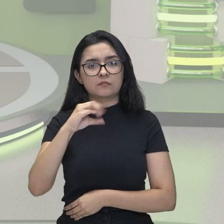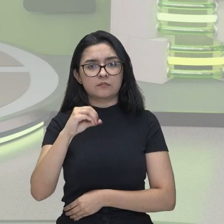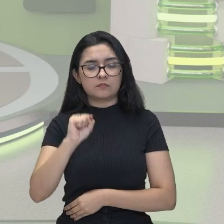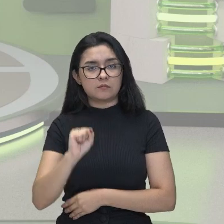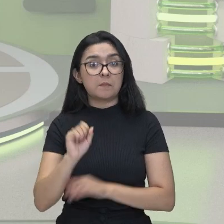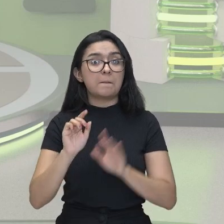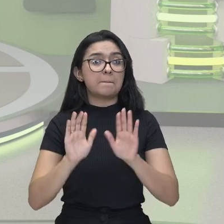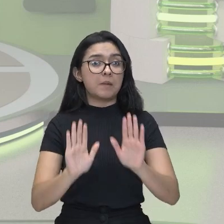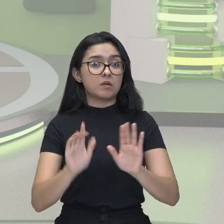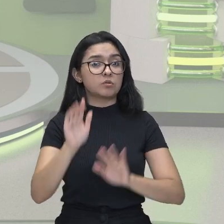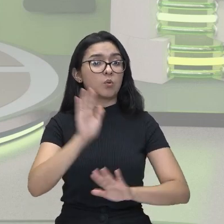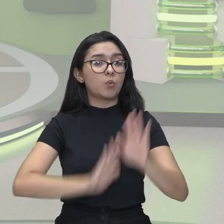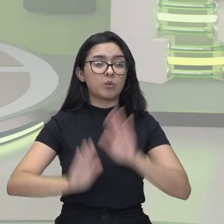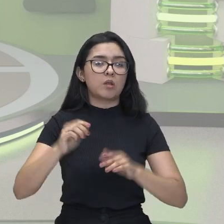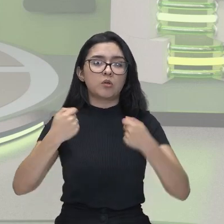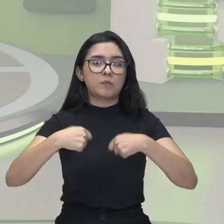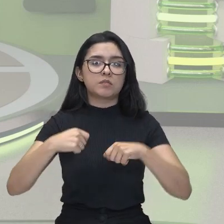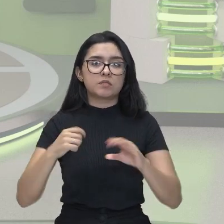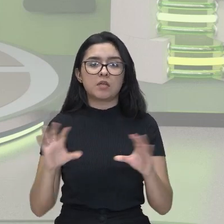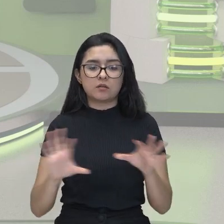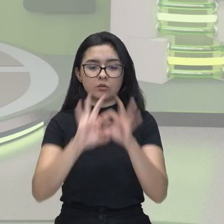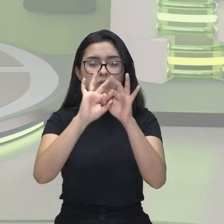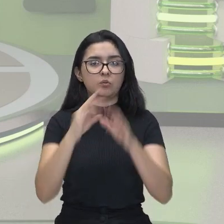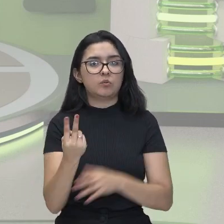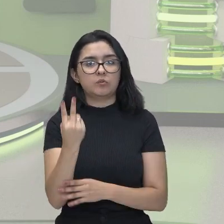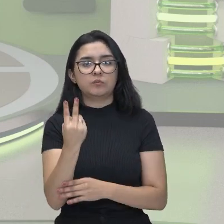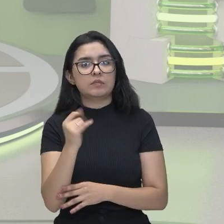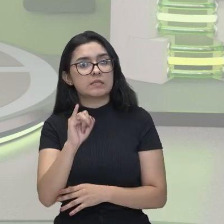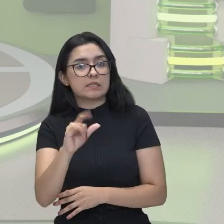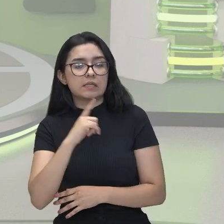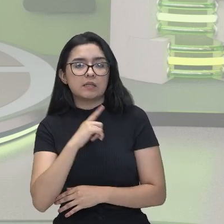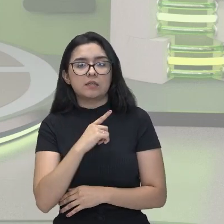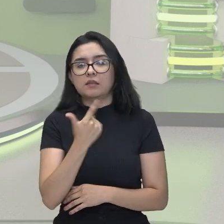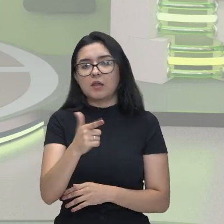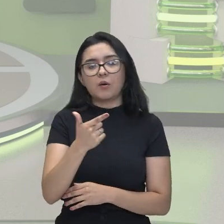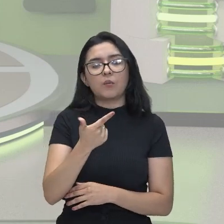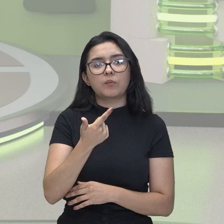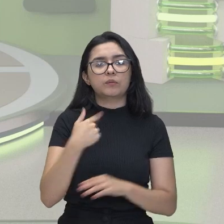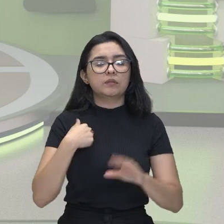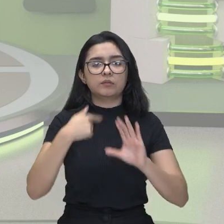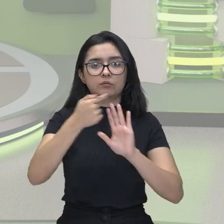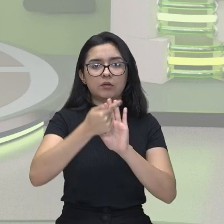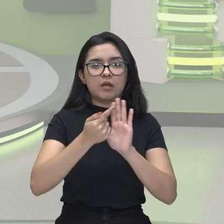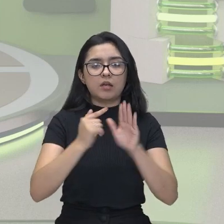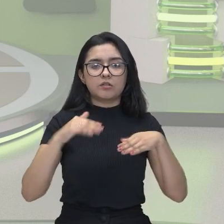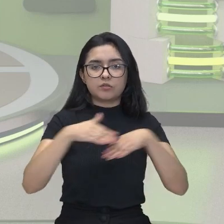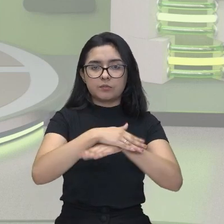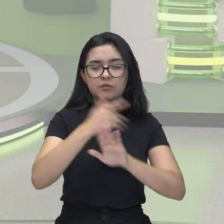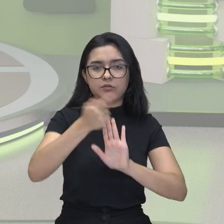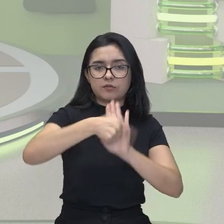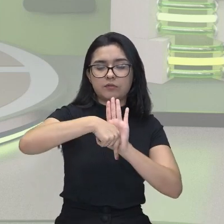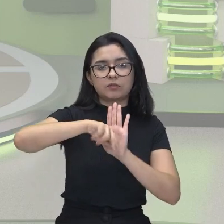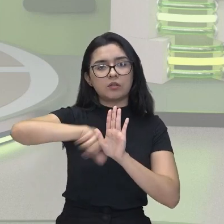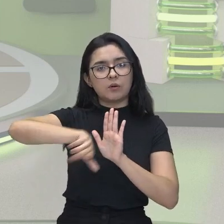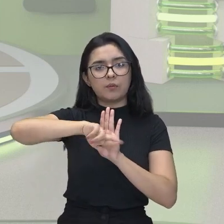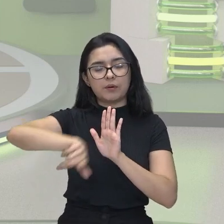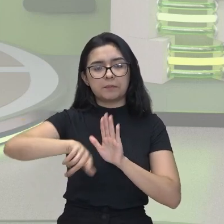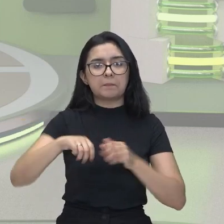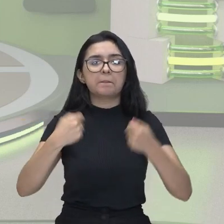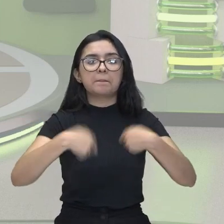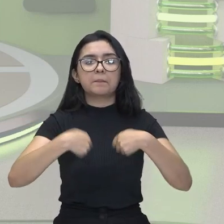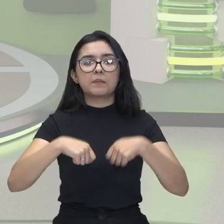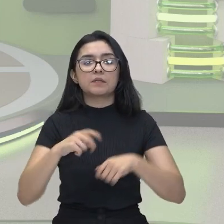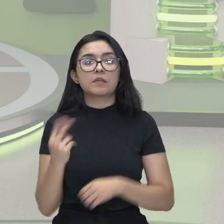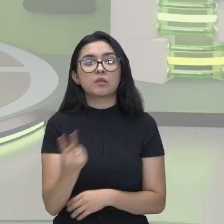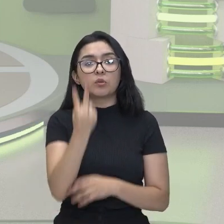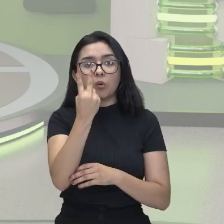precisa ter dupla ligação. Se tiver, já não é isomeria geométrica. Precisa sim, ter pelo menos